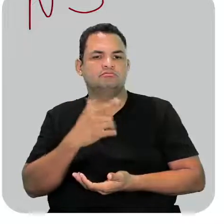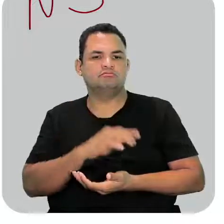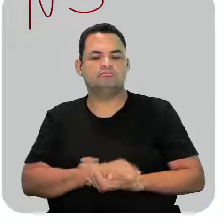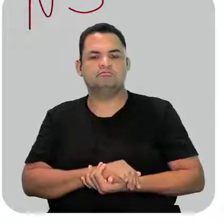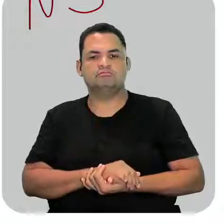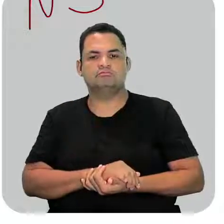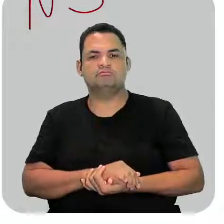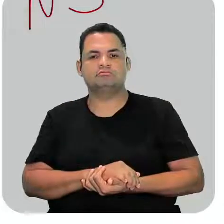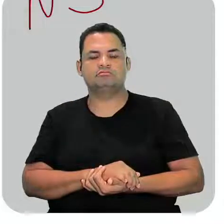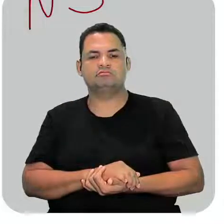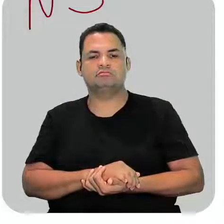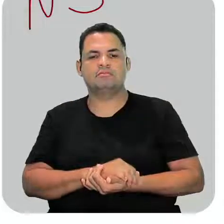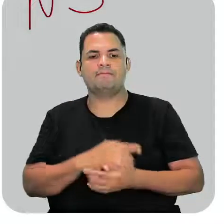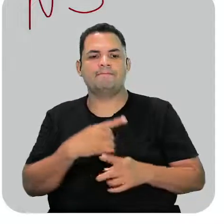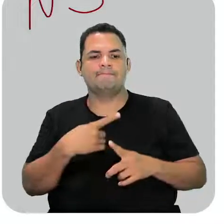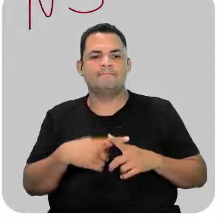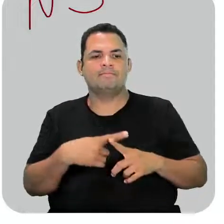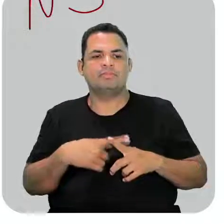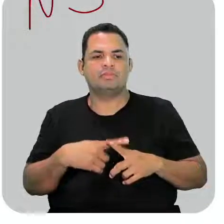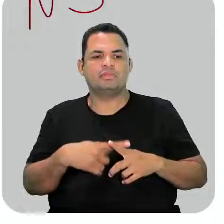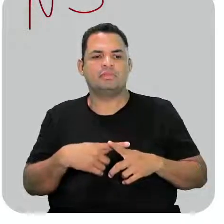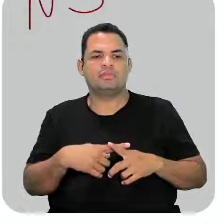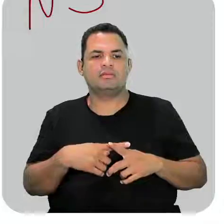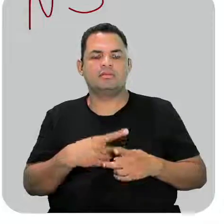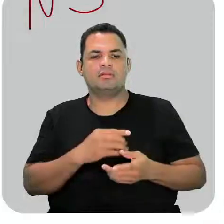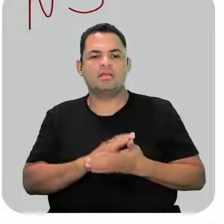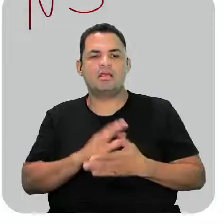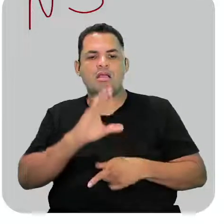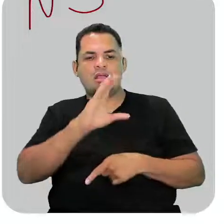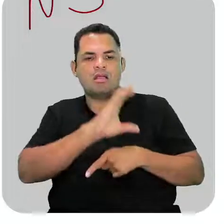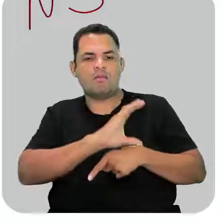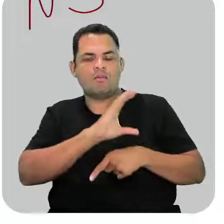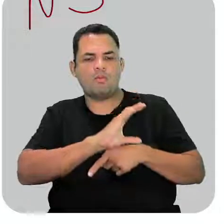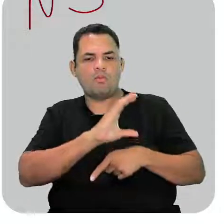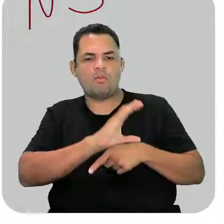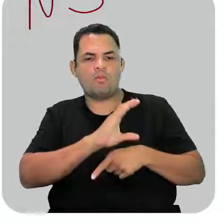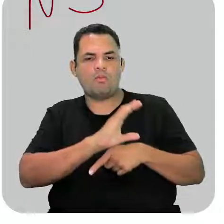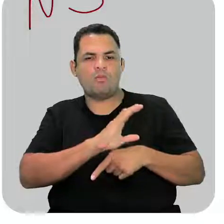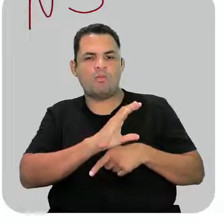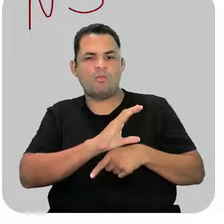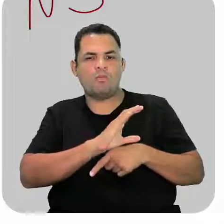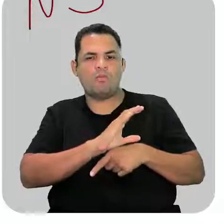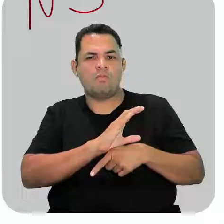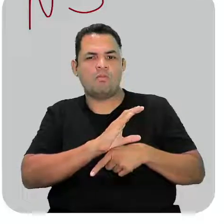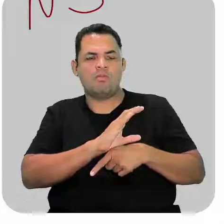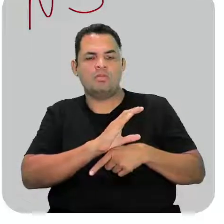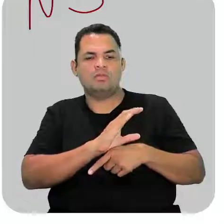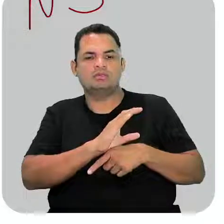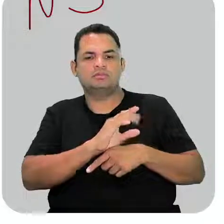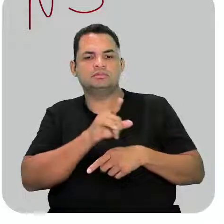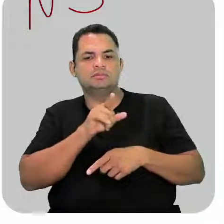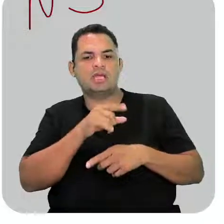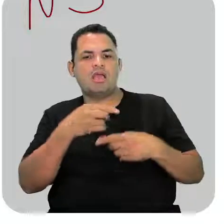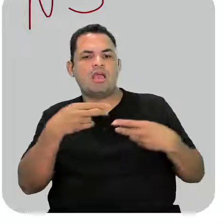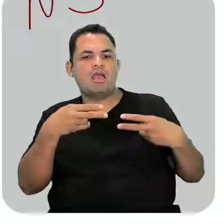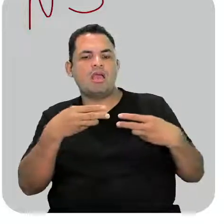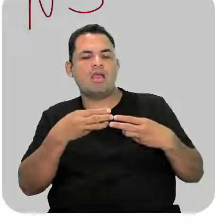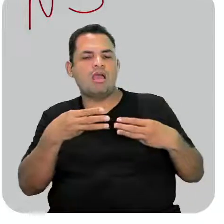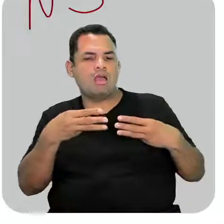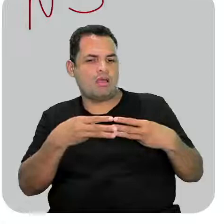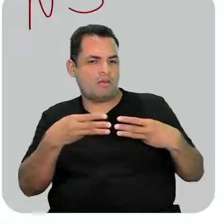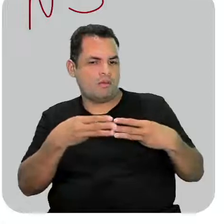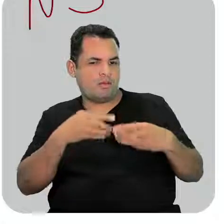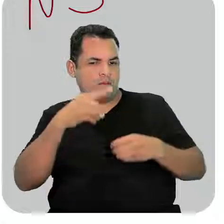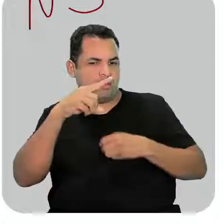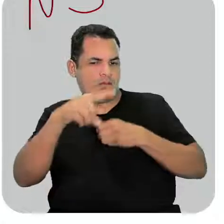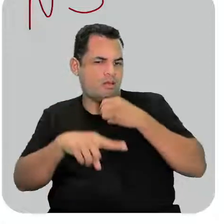nem secundário. Porque carbono terciário e secundário, terciário e quaternário, são aqueles que estão ligados a três